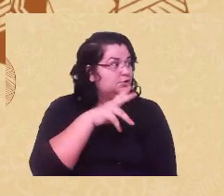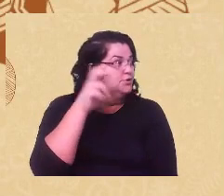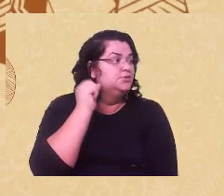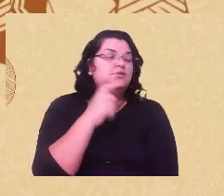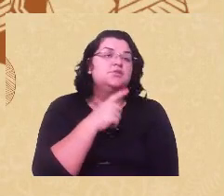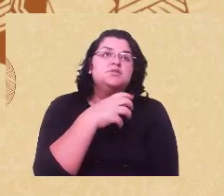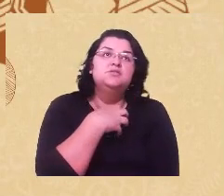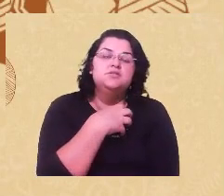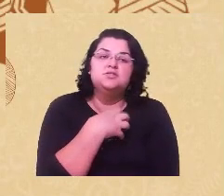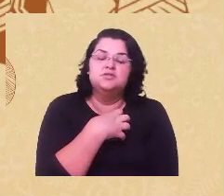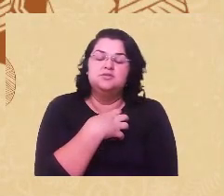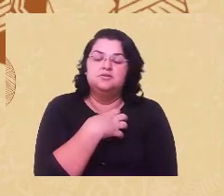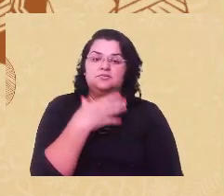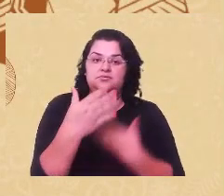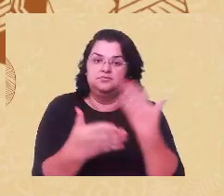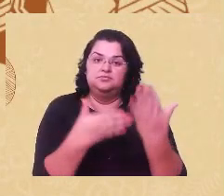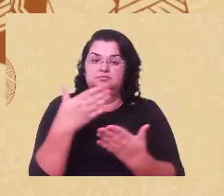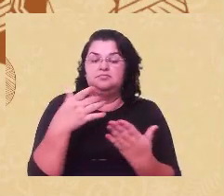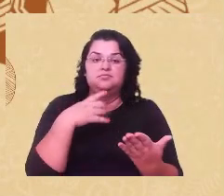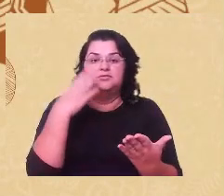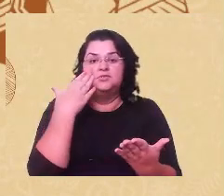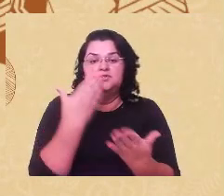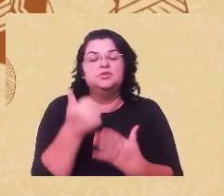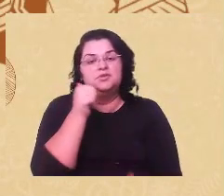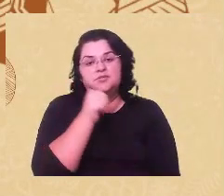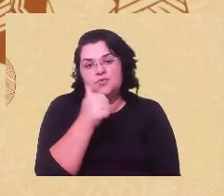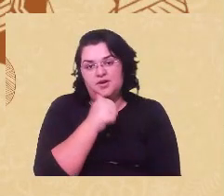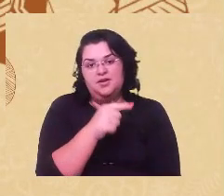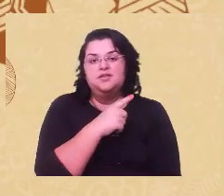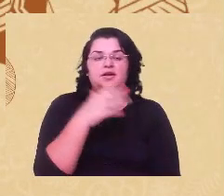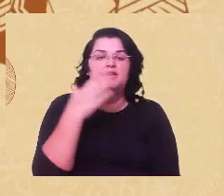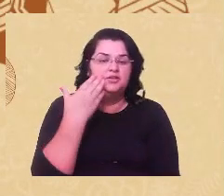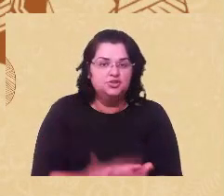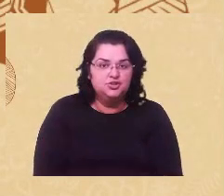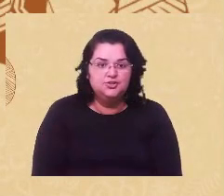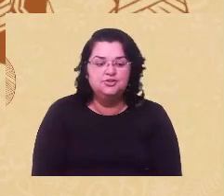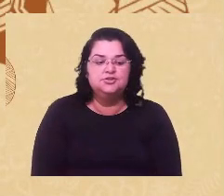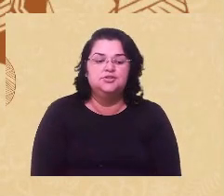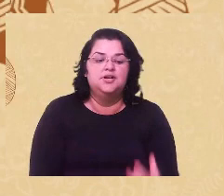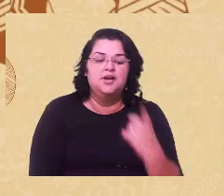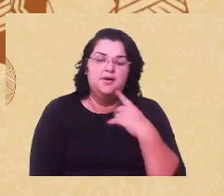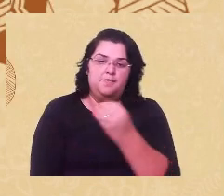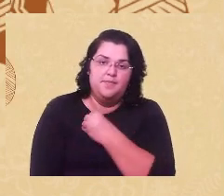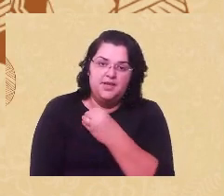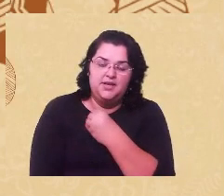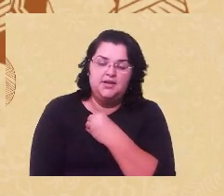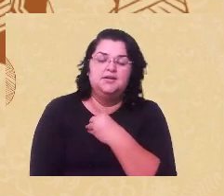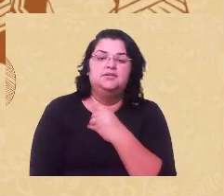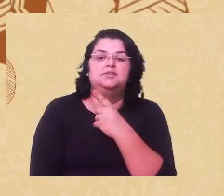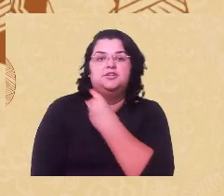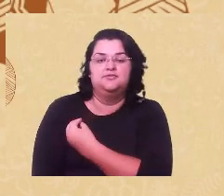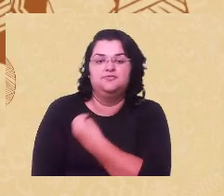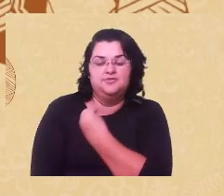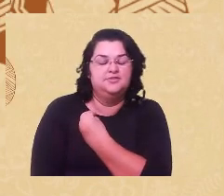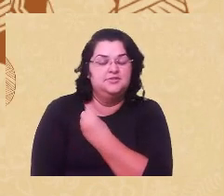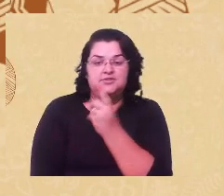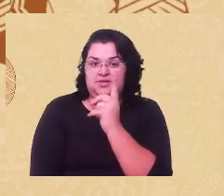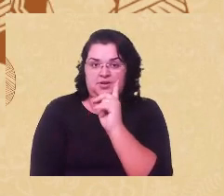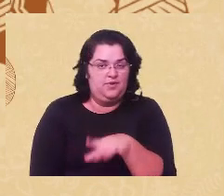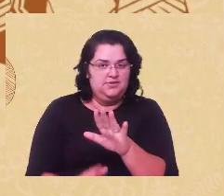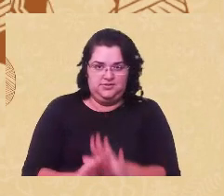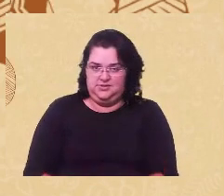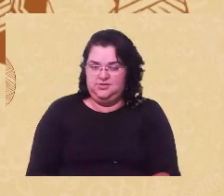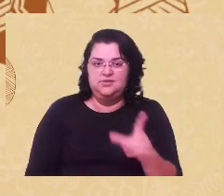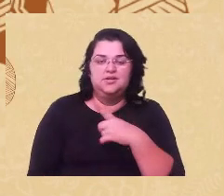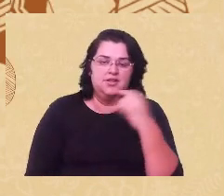mobilizar o sistema de crença de uma mulher. Se ela acredita que foi pecado, que era a vida. Não é isso. É importante